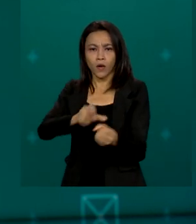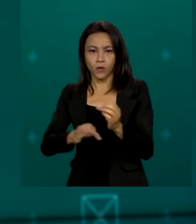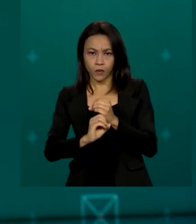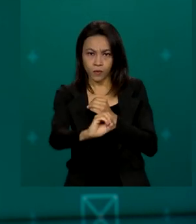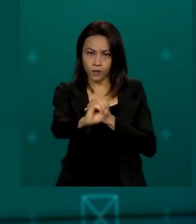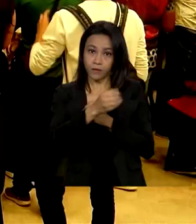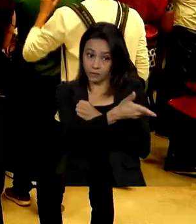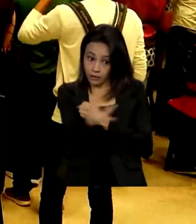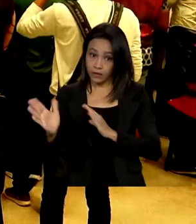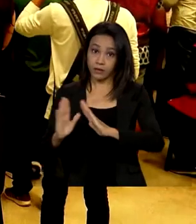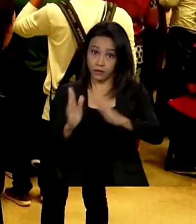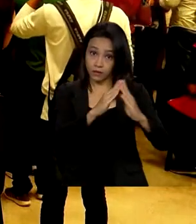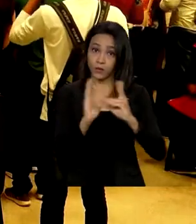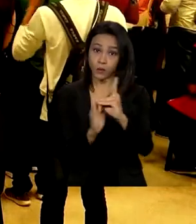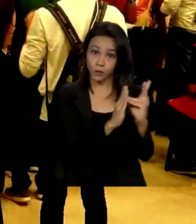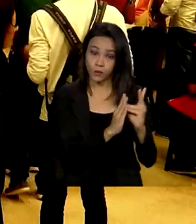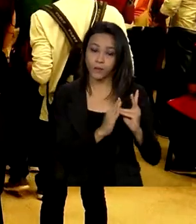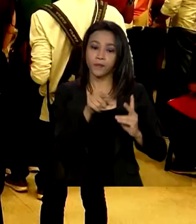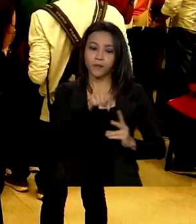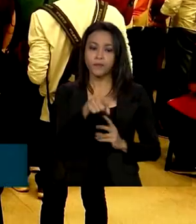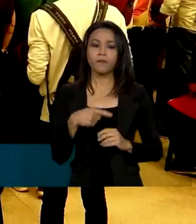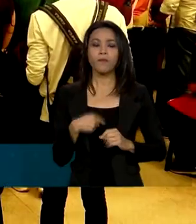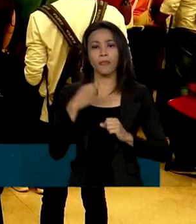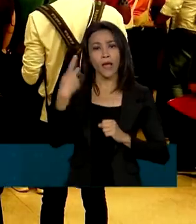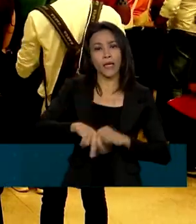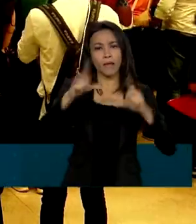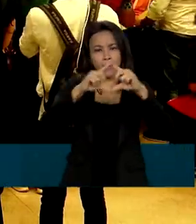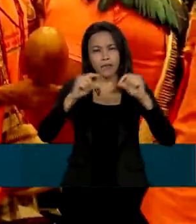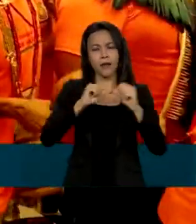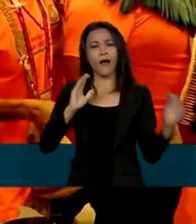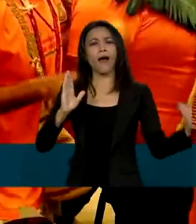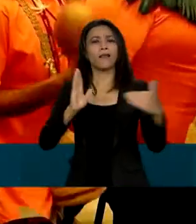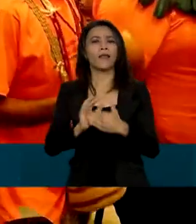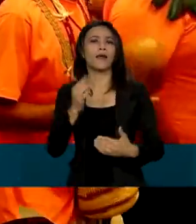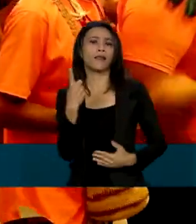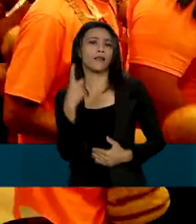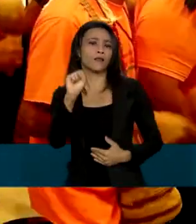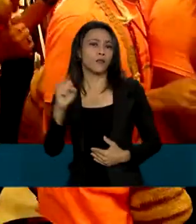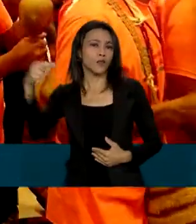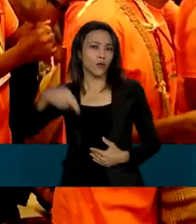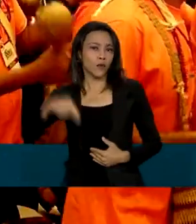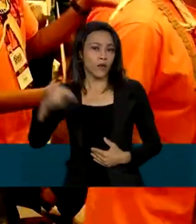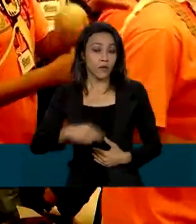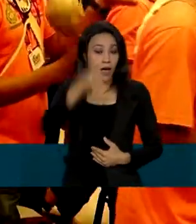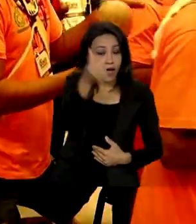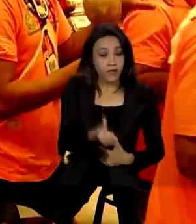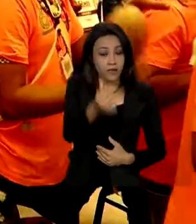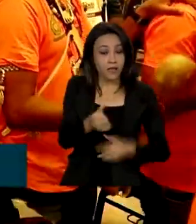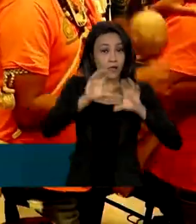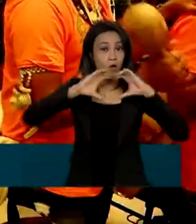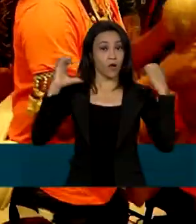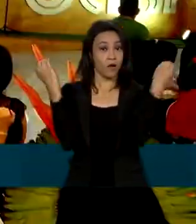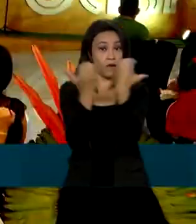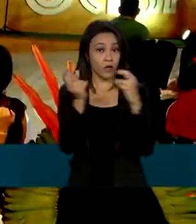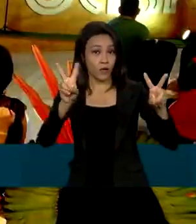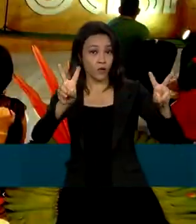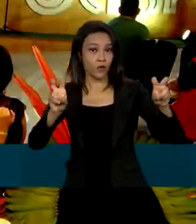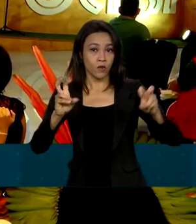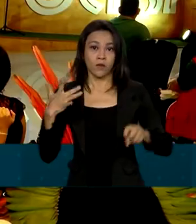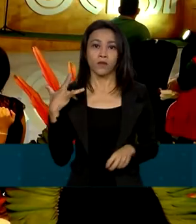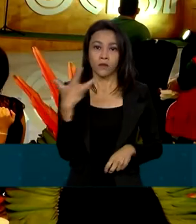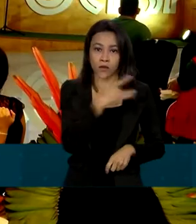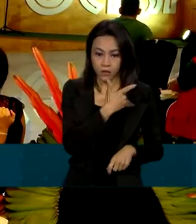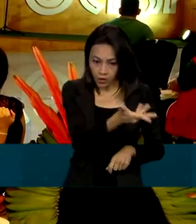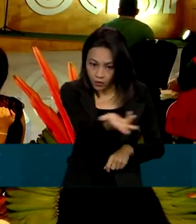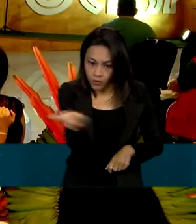aldeias. Brasília cedia até o dia 18 de novembro a sexta Conferência Nacional de Saúde Indígena. Neste